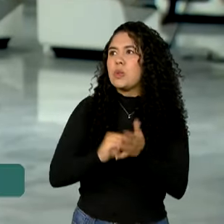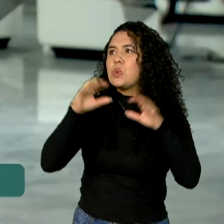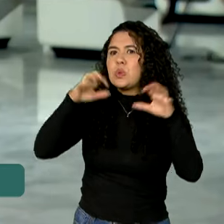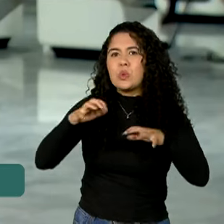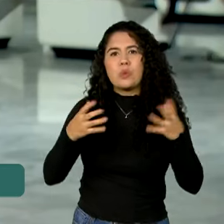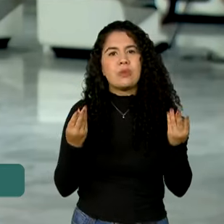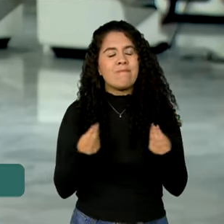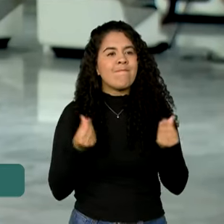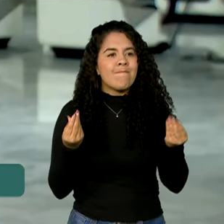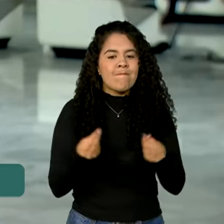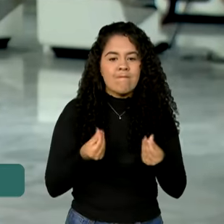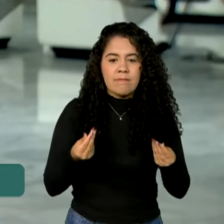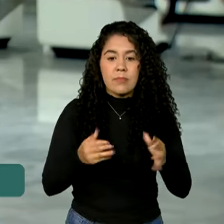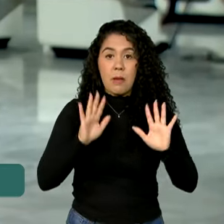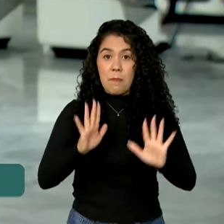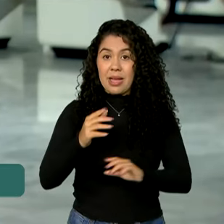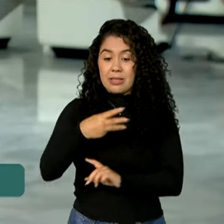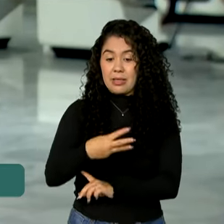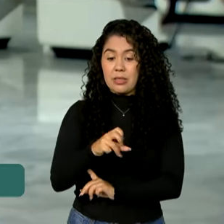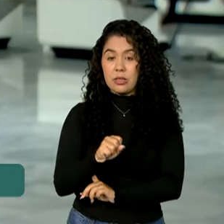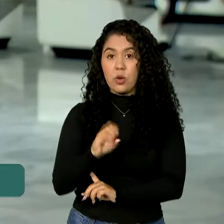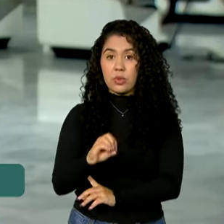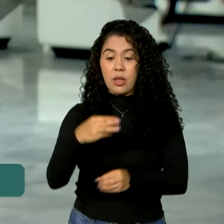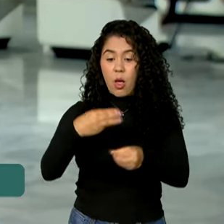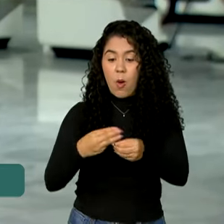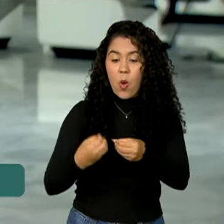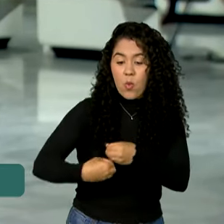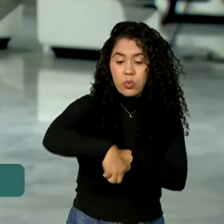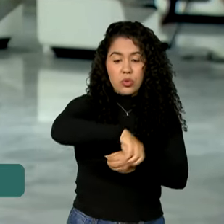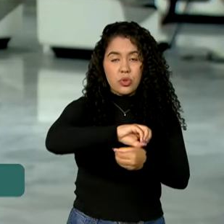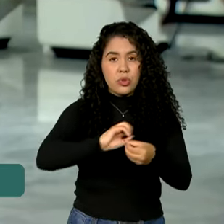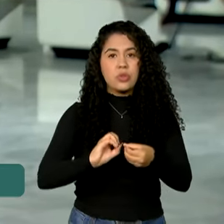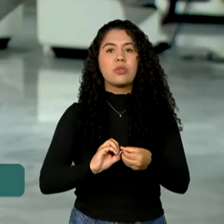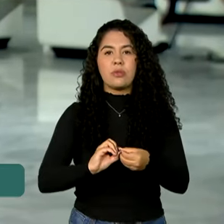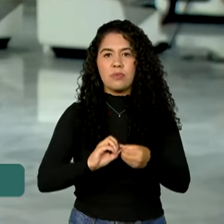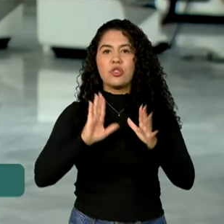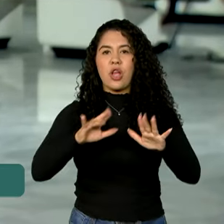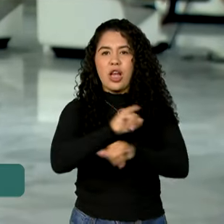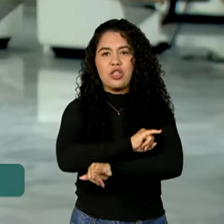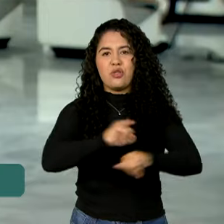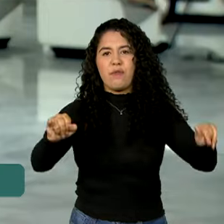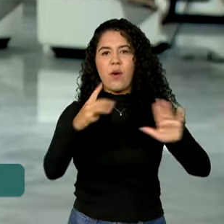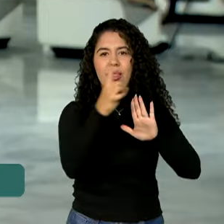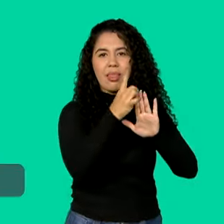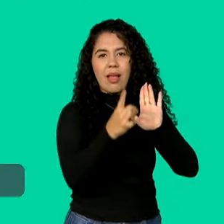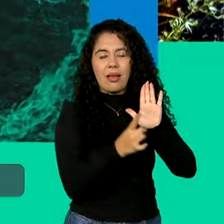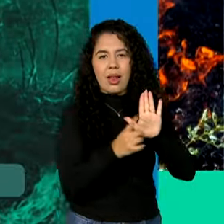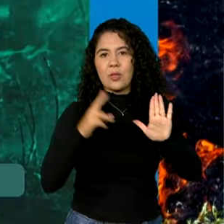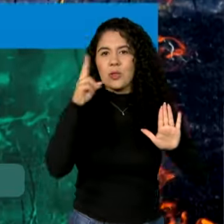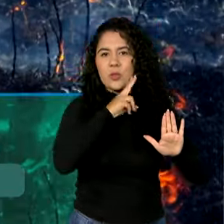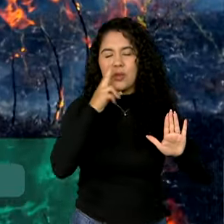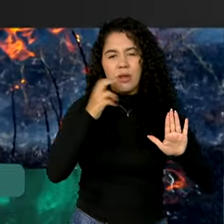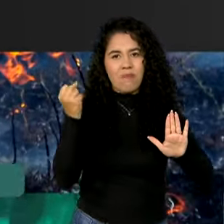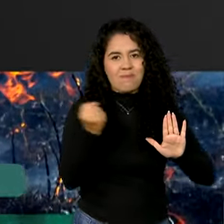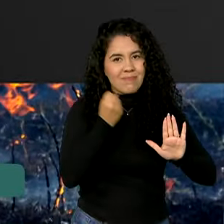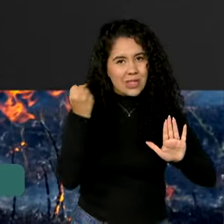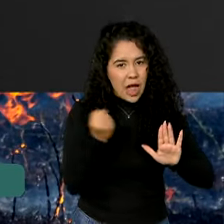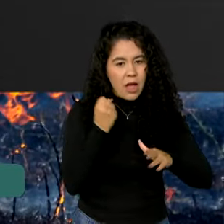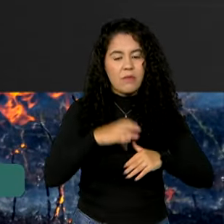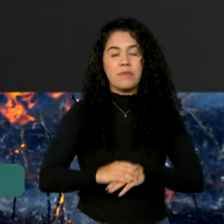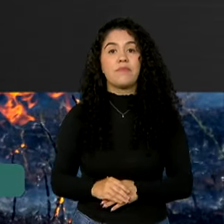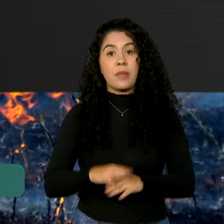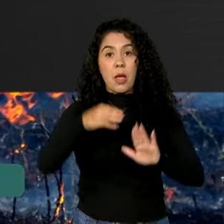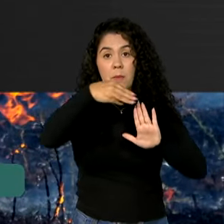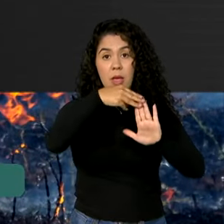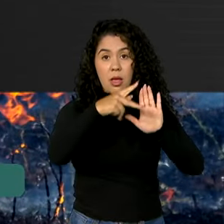menos 380 municípios já tiveram reconhecido o estado de emergência pelo governo federal. Segundo medida provisória